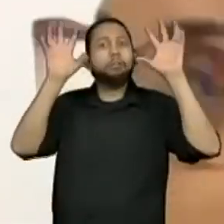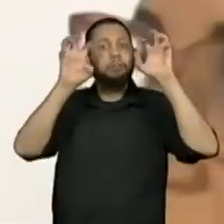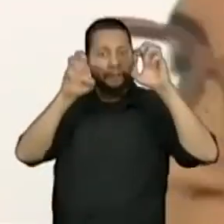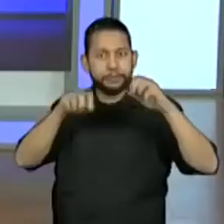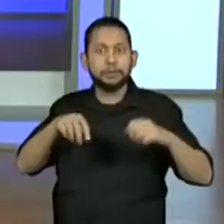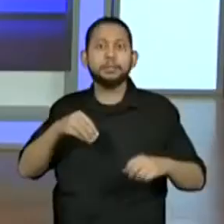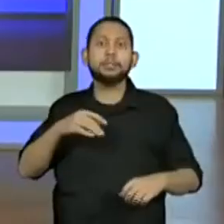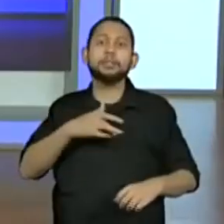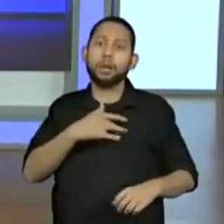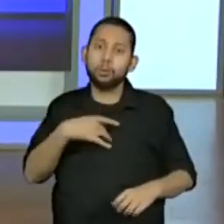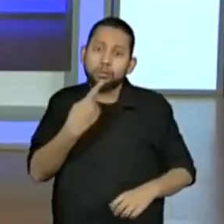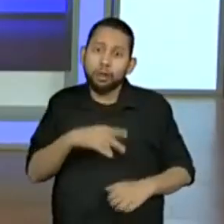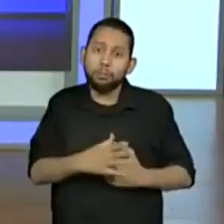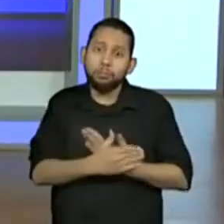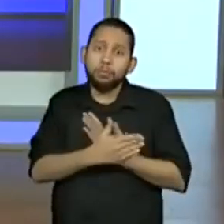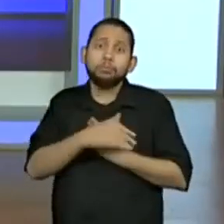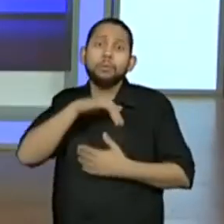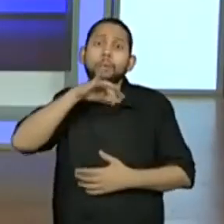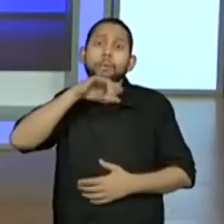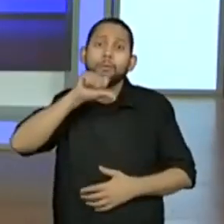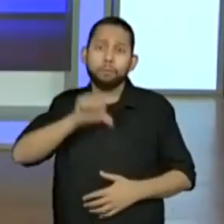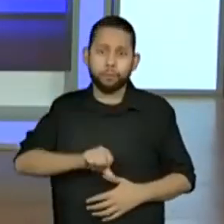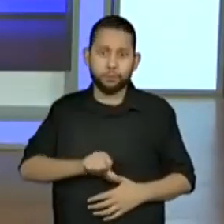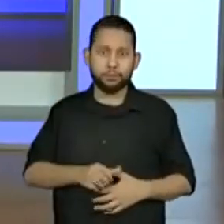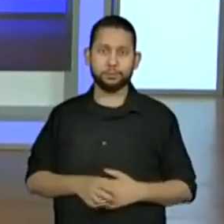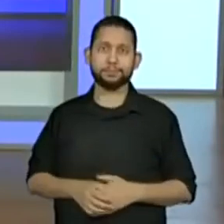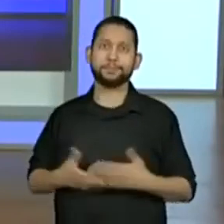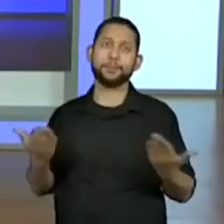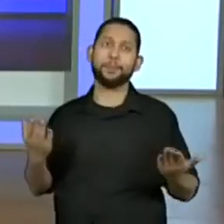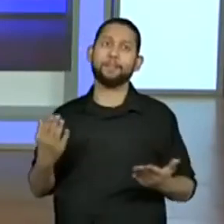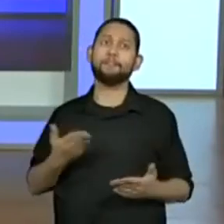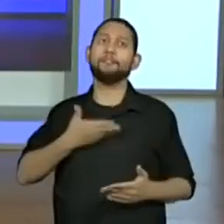porque agora a última vai ficar fácil para vocês, hein?